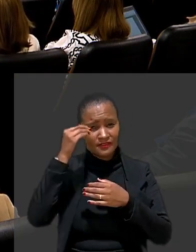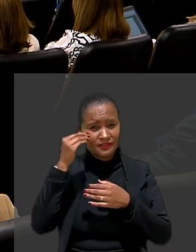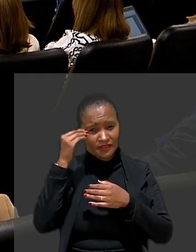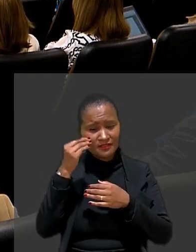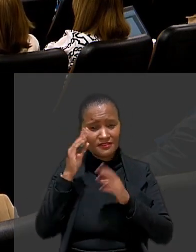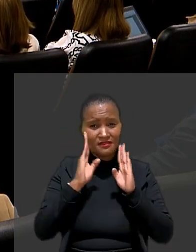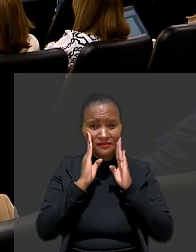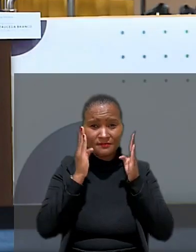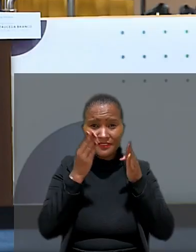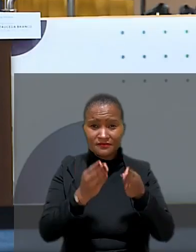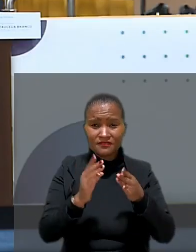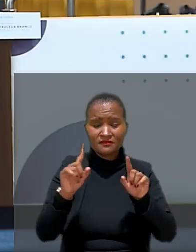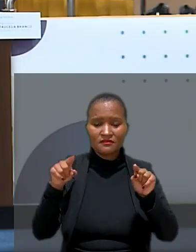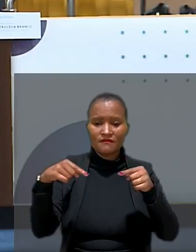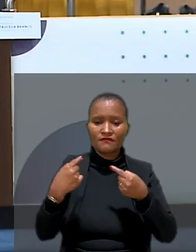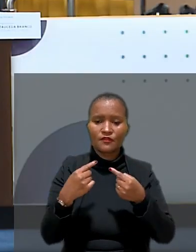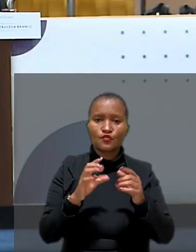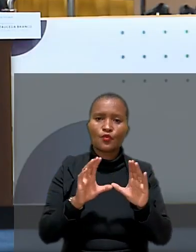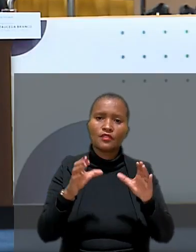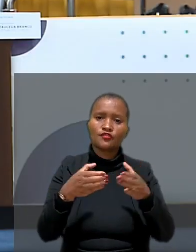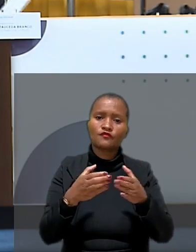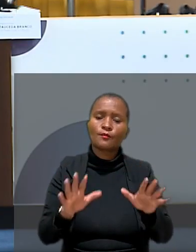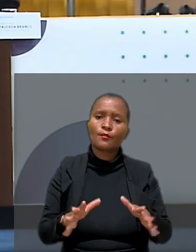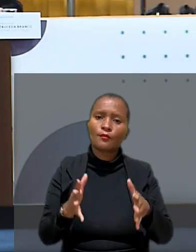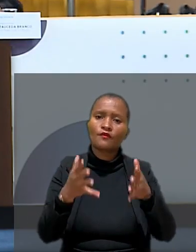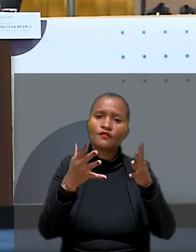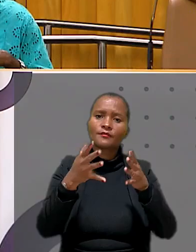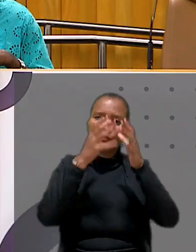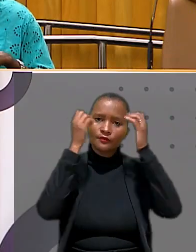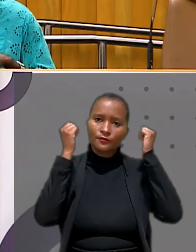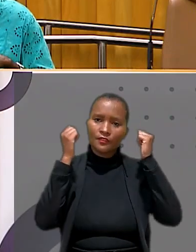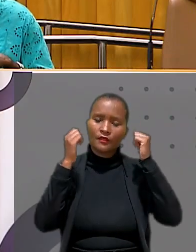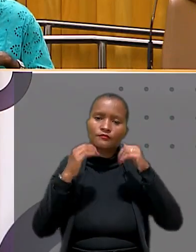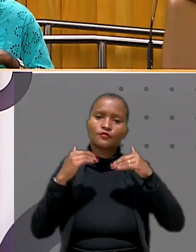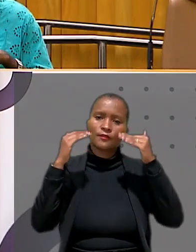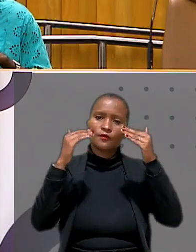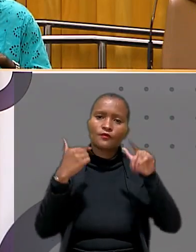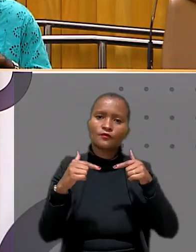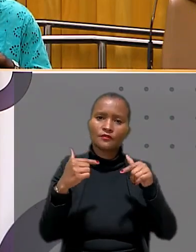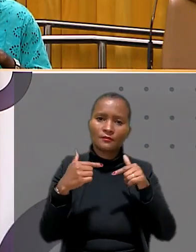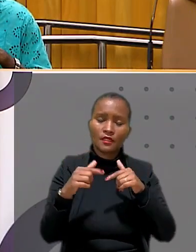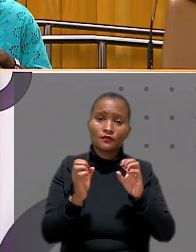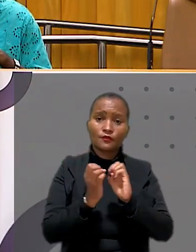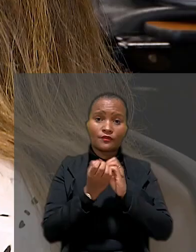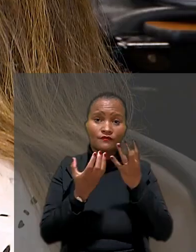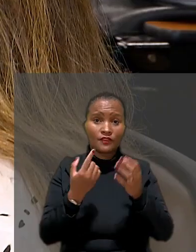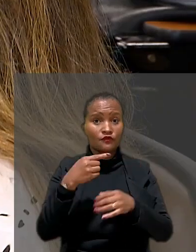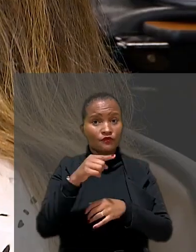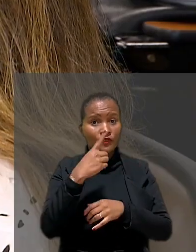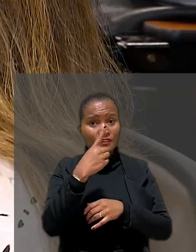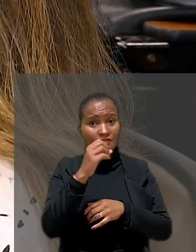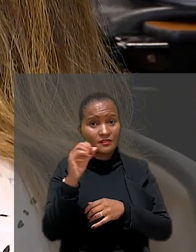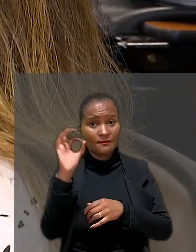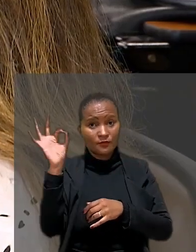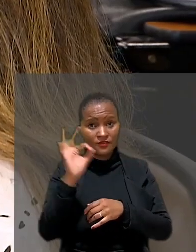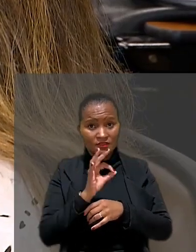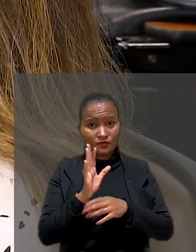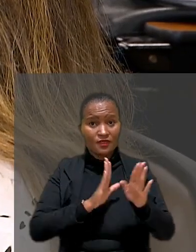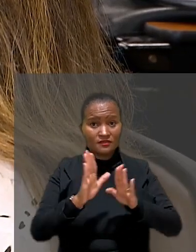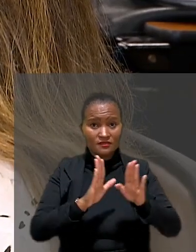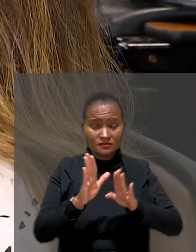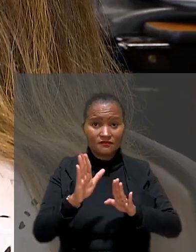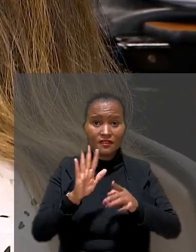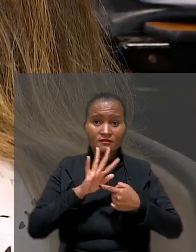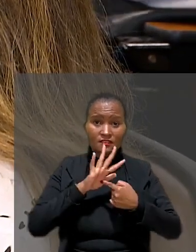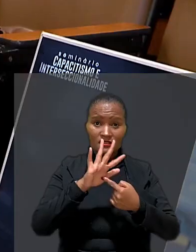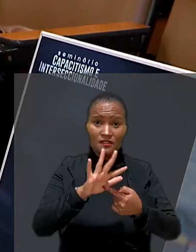Desafios Coletivos, promovido pelo Tribunal Superior do Trabalho. O evento foi 100% acessível. A exposição ao fim do